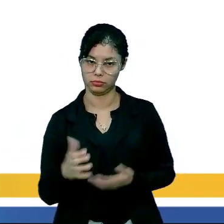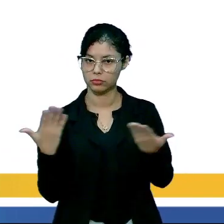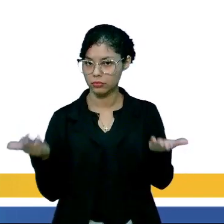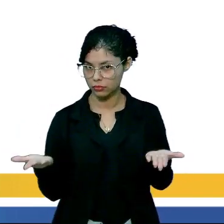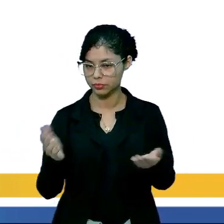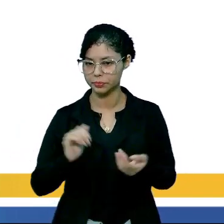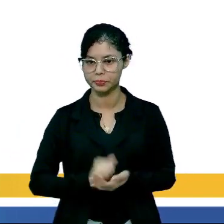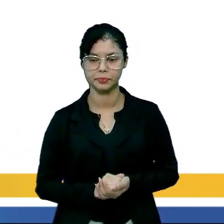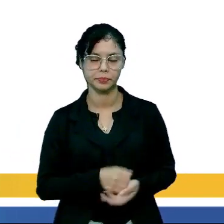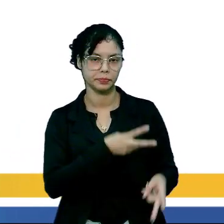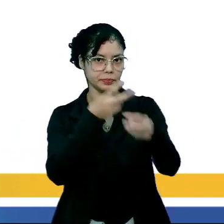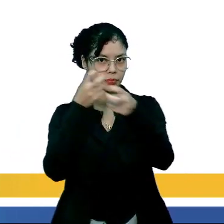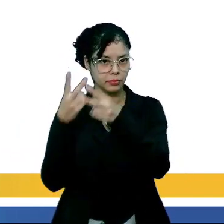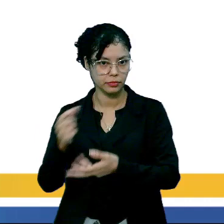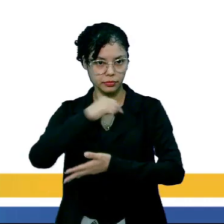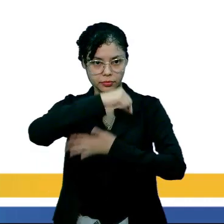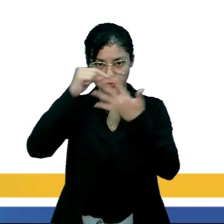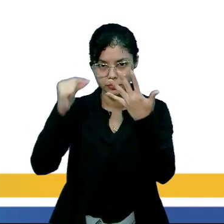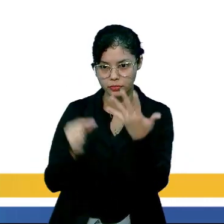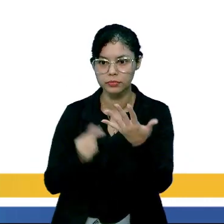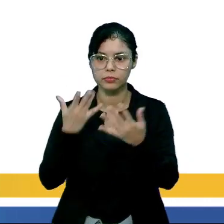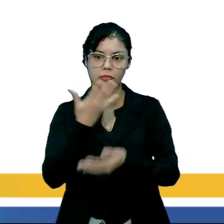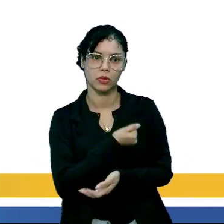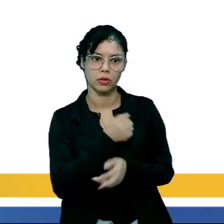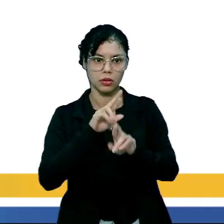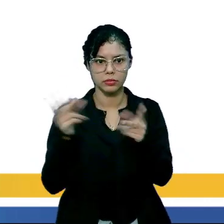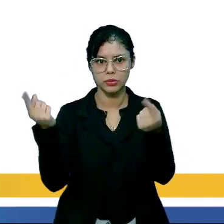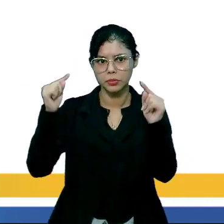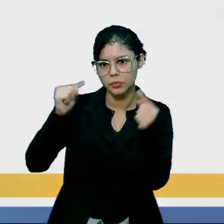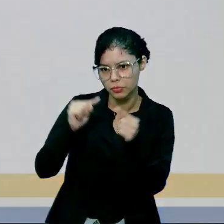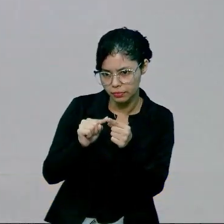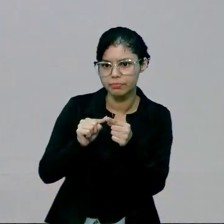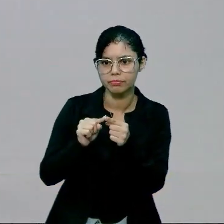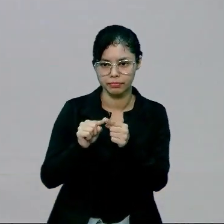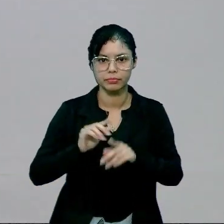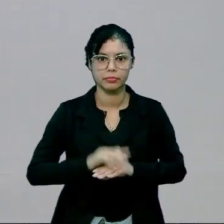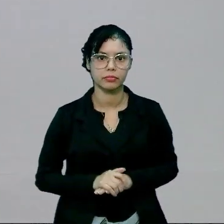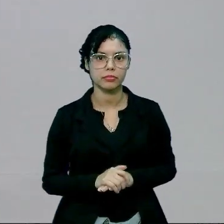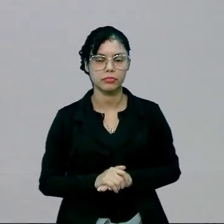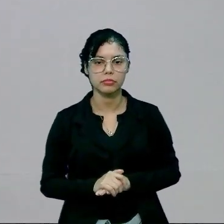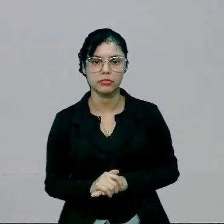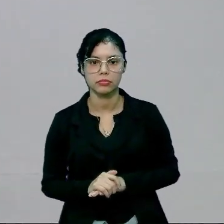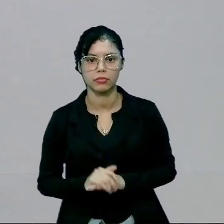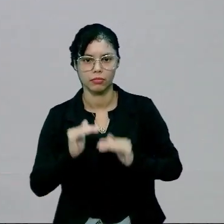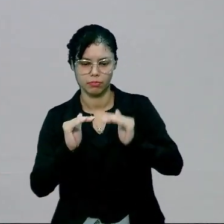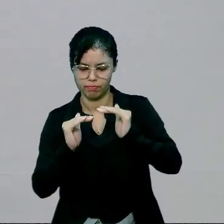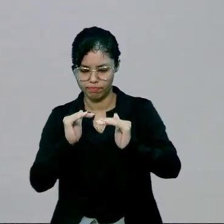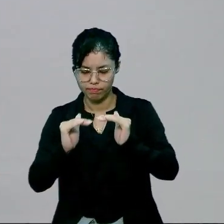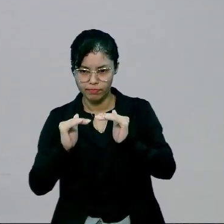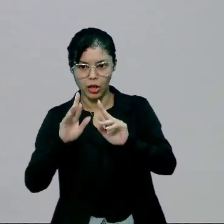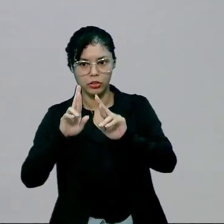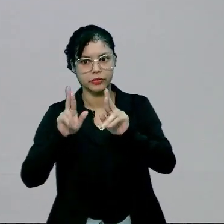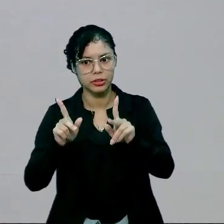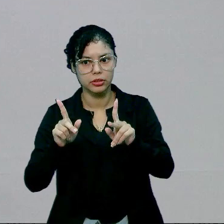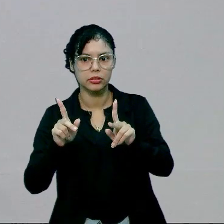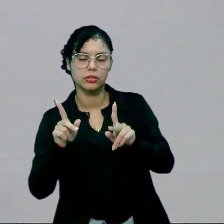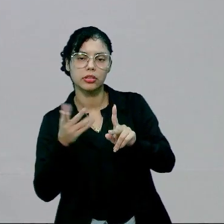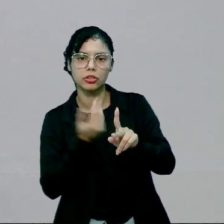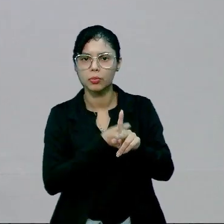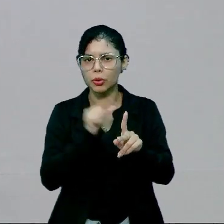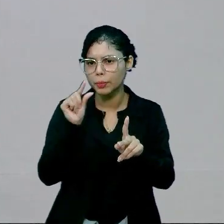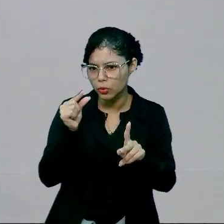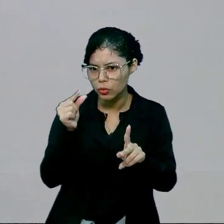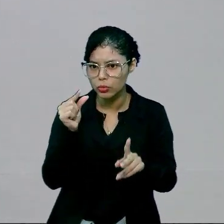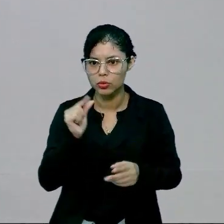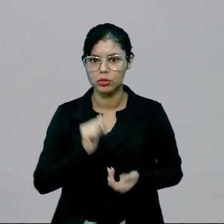tudo bem? E observem que as alternativas, os números estão muito próximos. Eles estão bem ali colados. Se a gente não